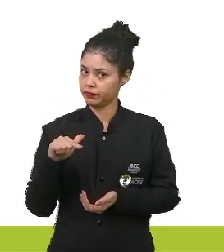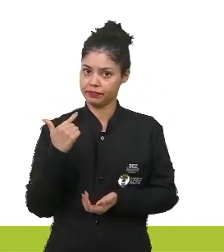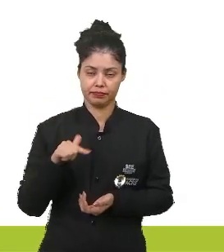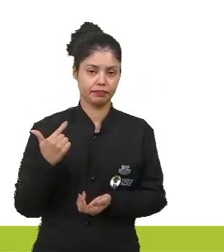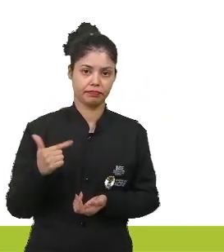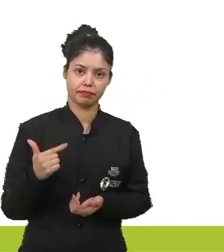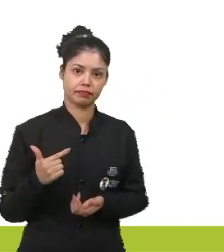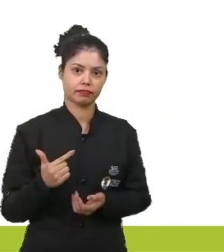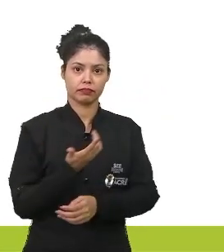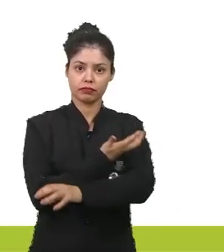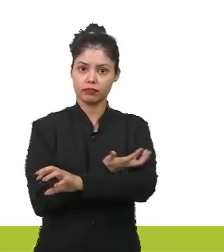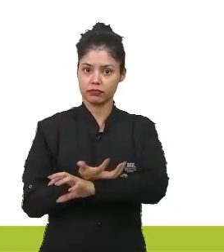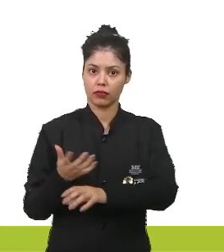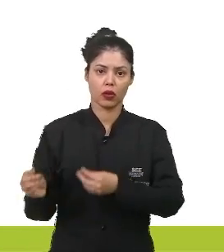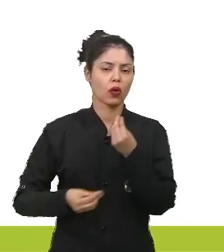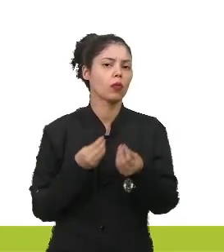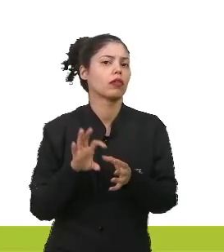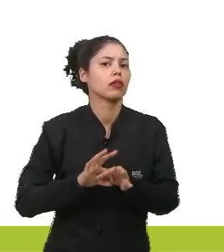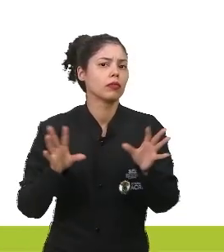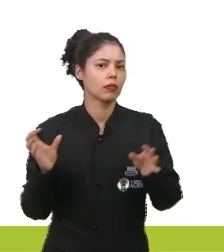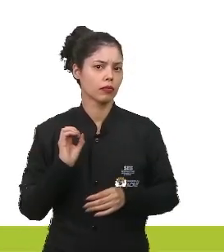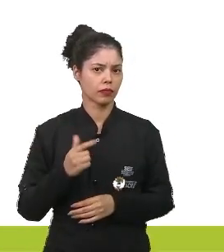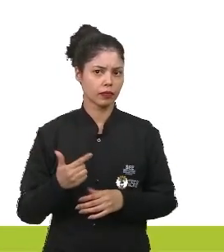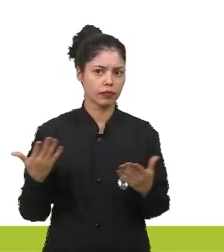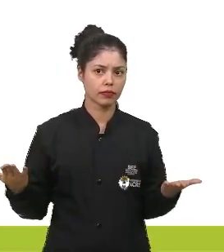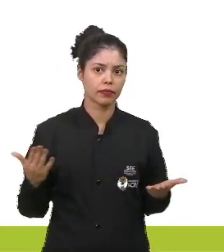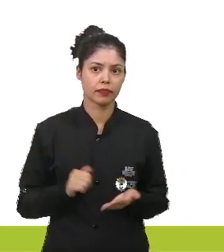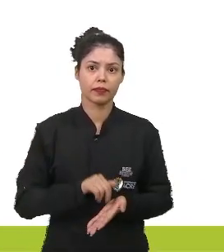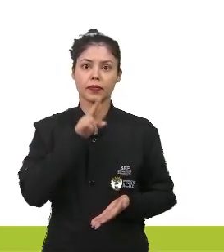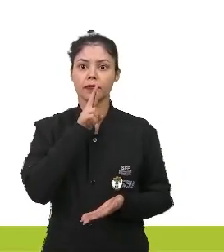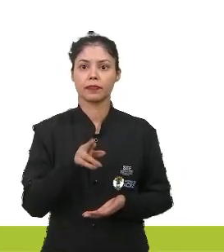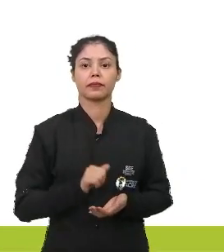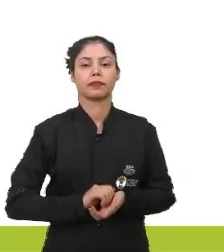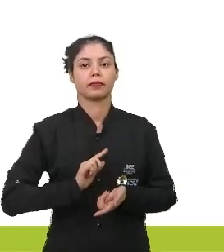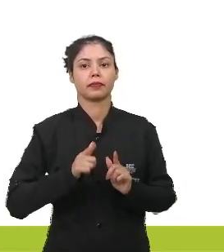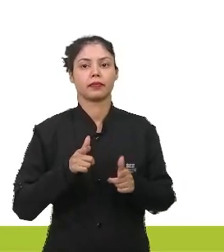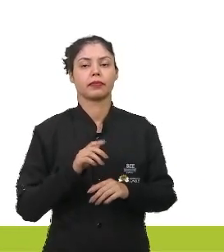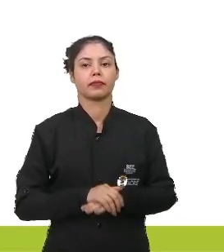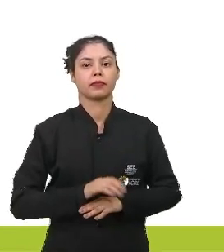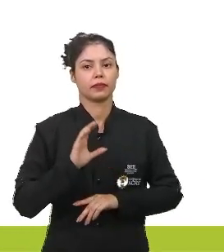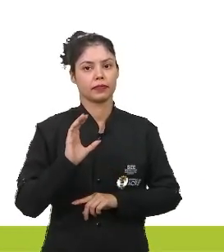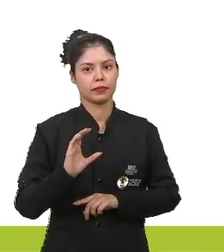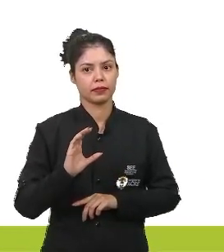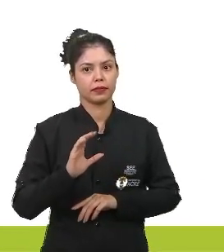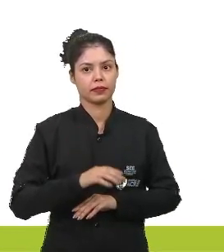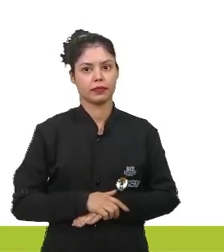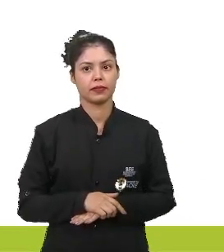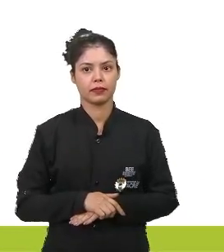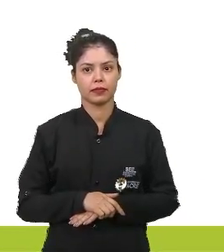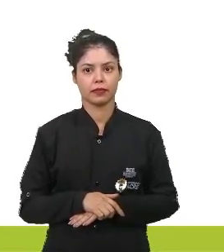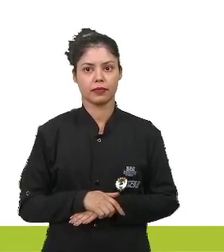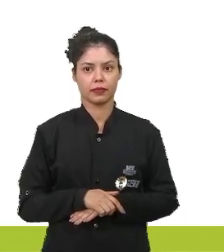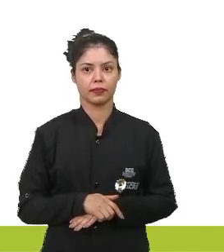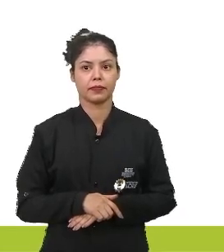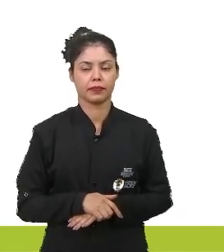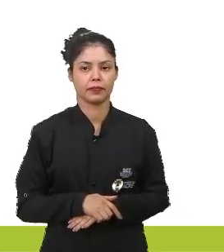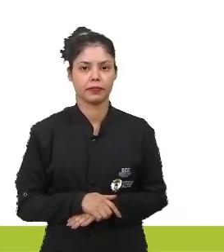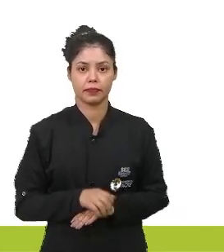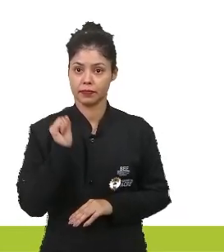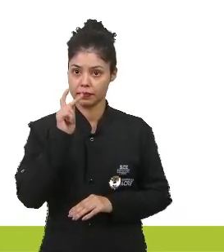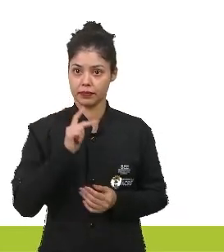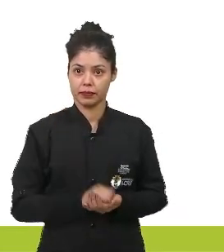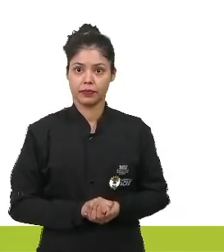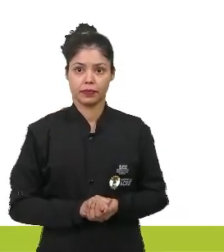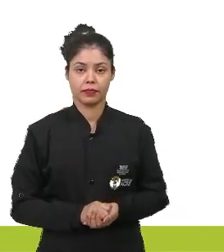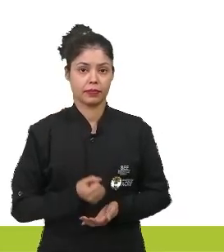a vegetação, como é que ela vai liberar oxigênio? Resposta correta, então, acertou quem anotou a letra C. Ok?